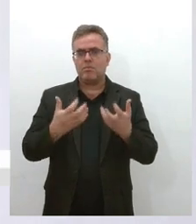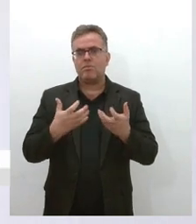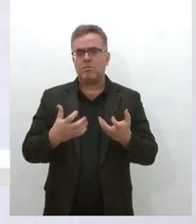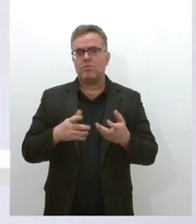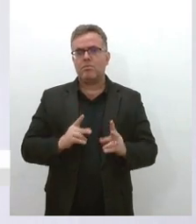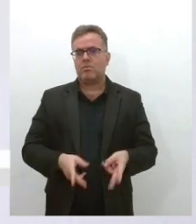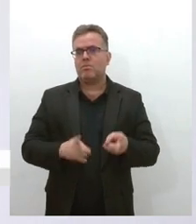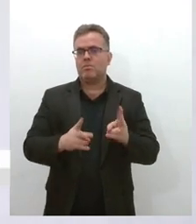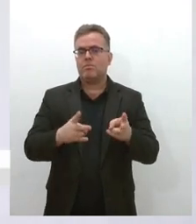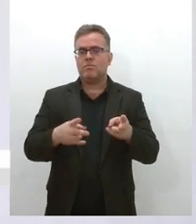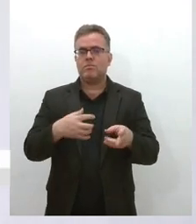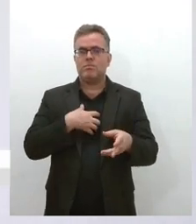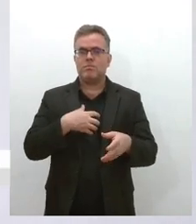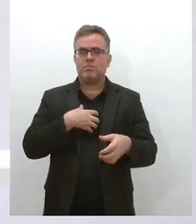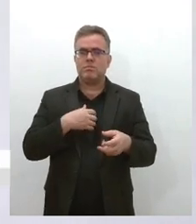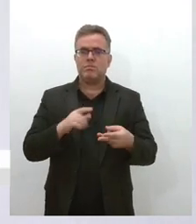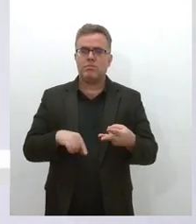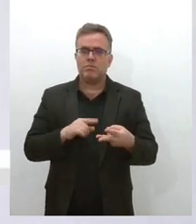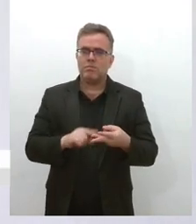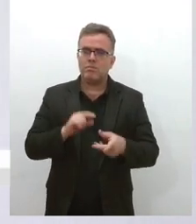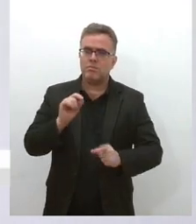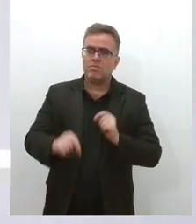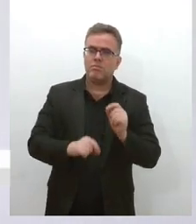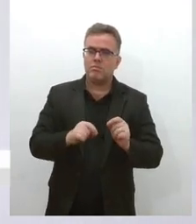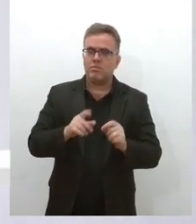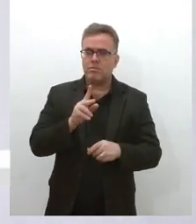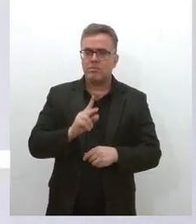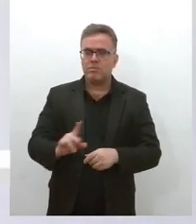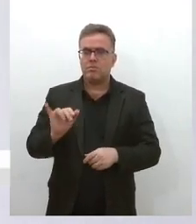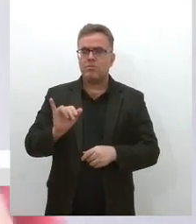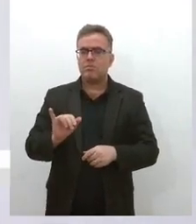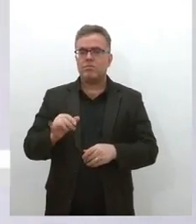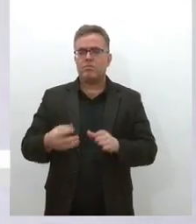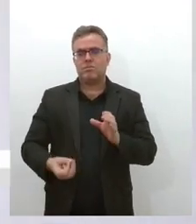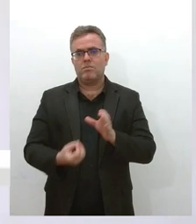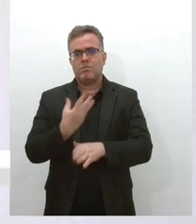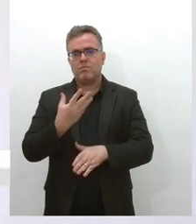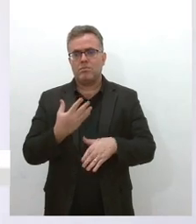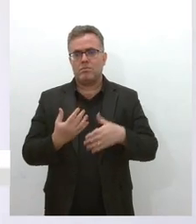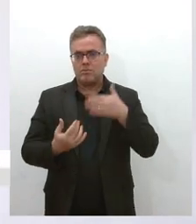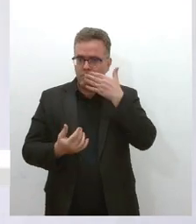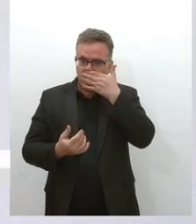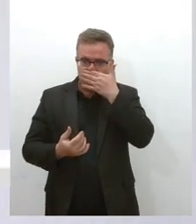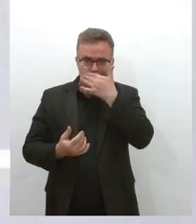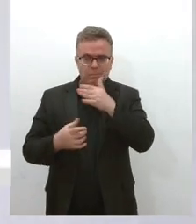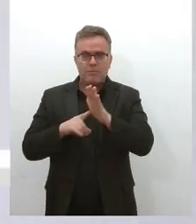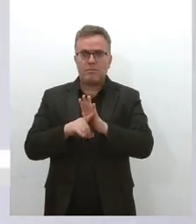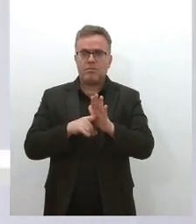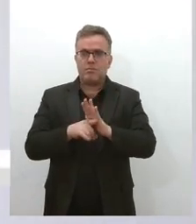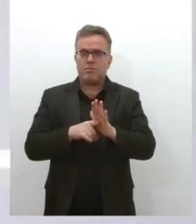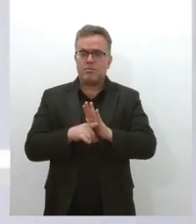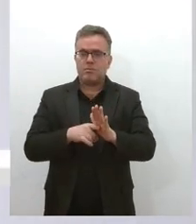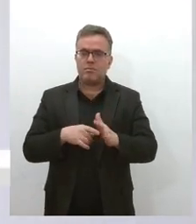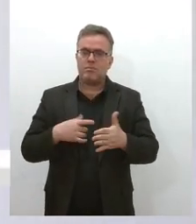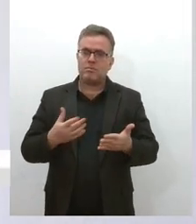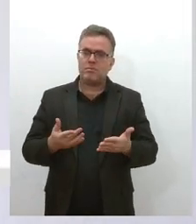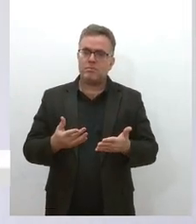sensibilidade para estar criando, para estar pesquisando, né, e estar